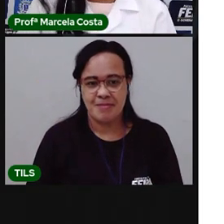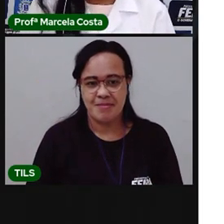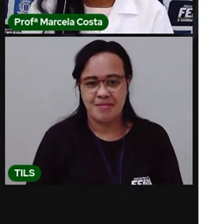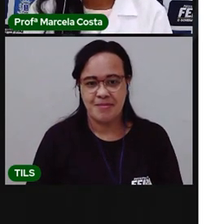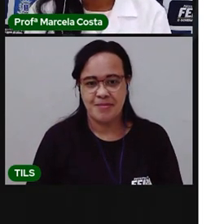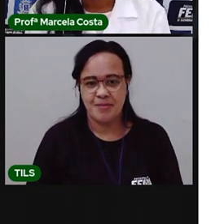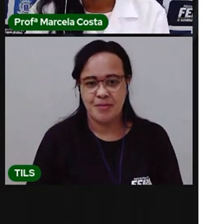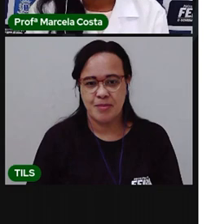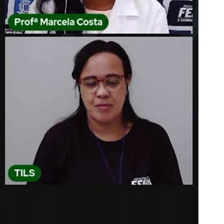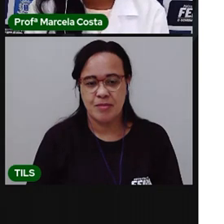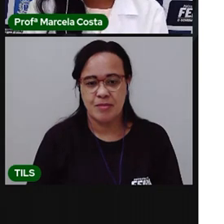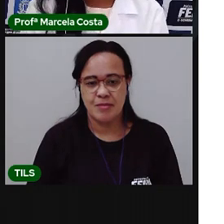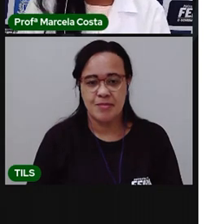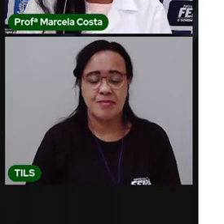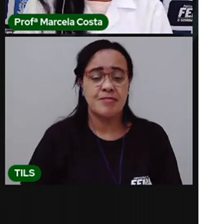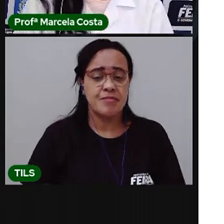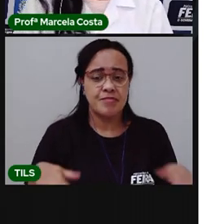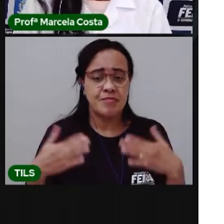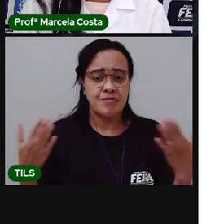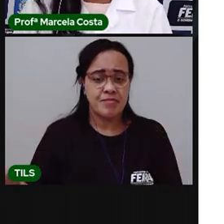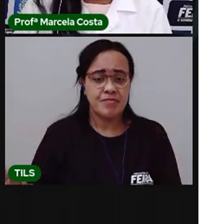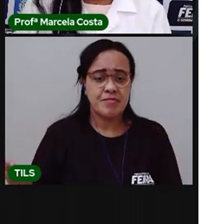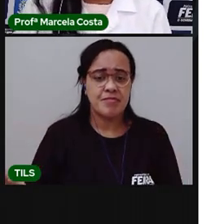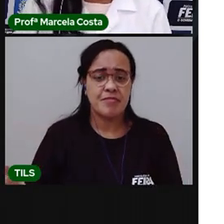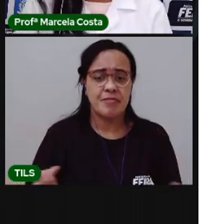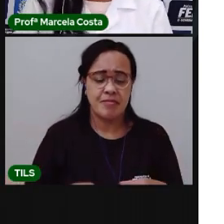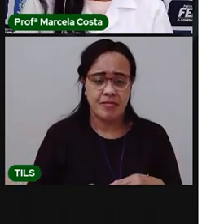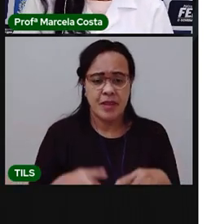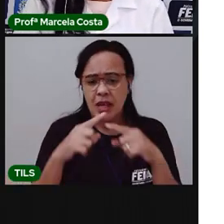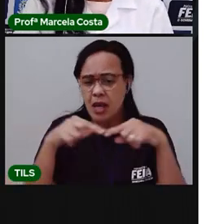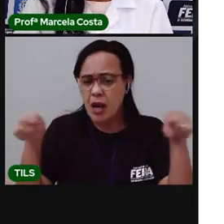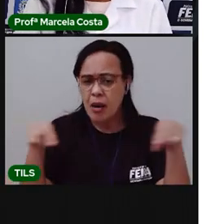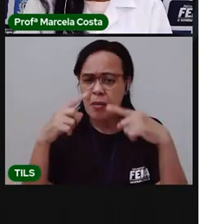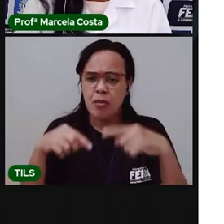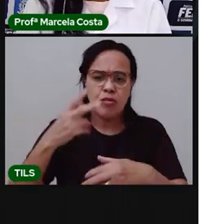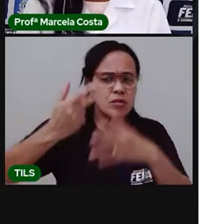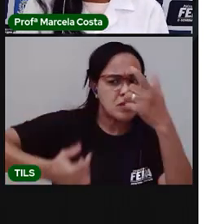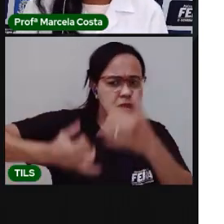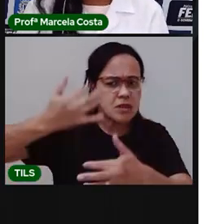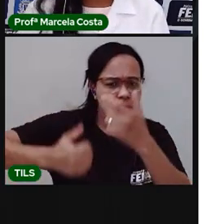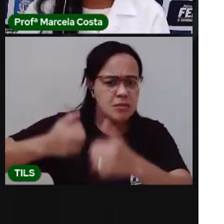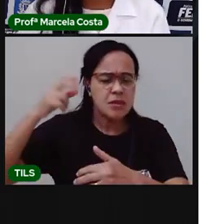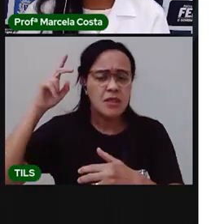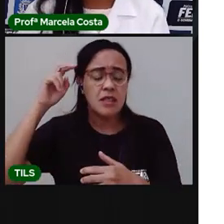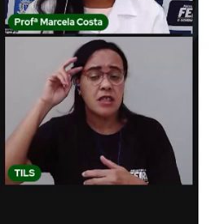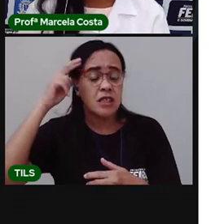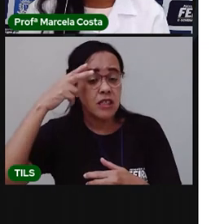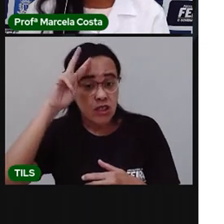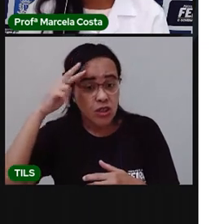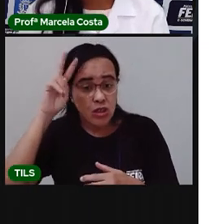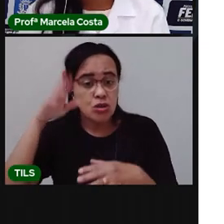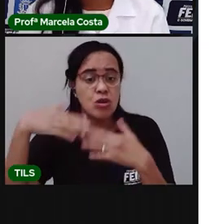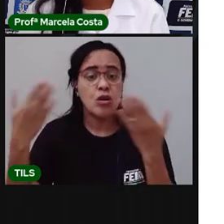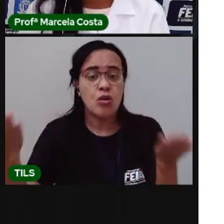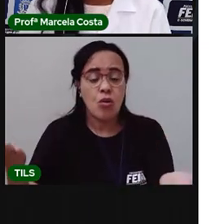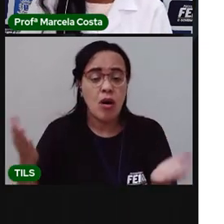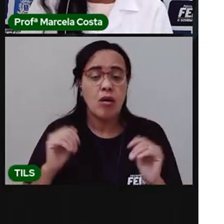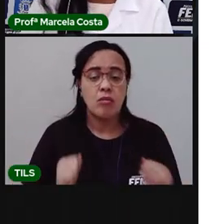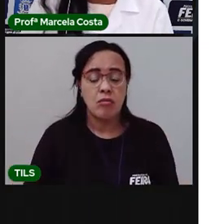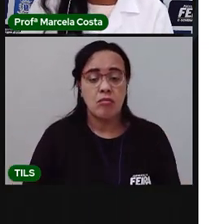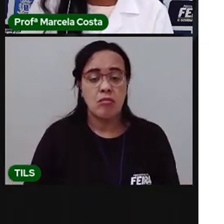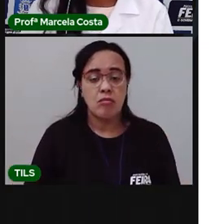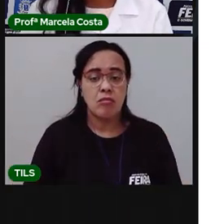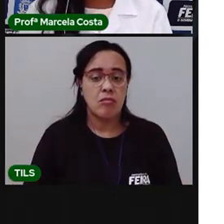Então, o que é que essa música está contando para a gente? Que historinha, que narração tem